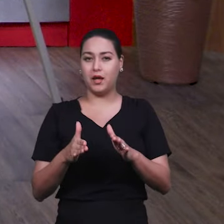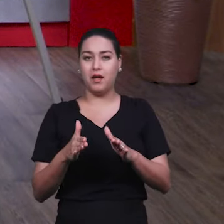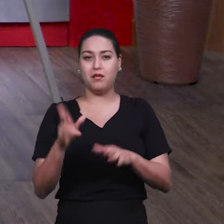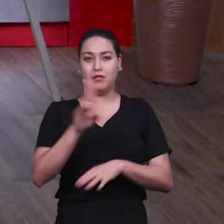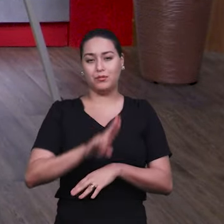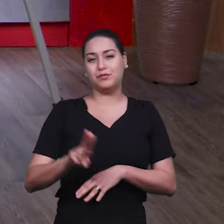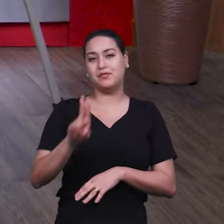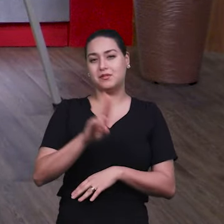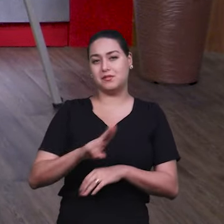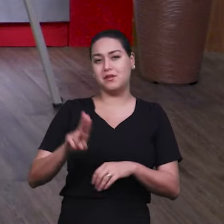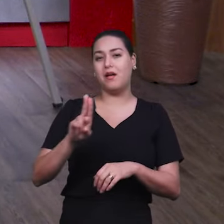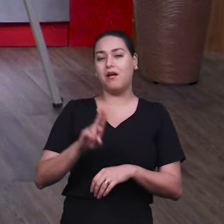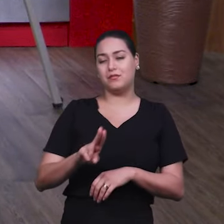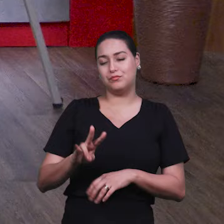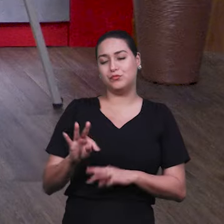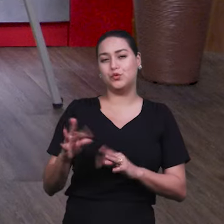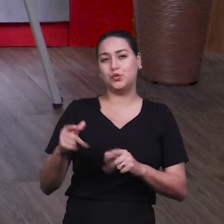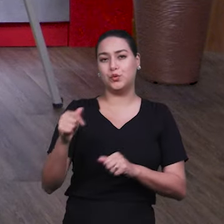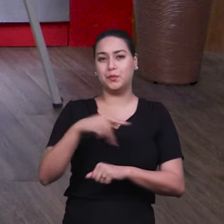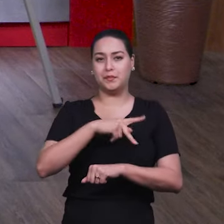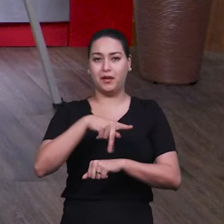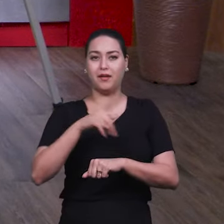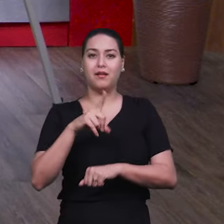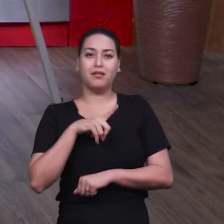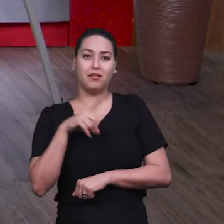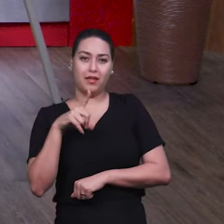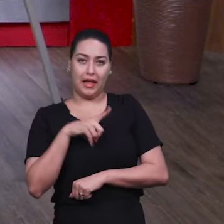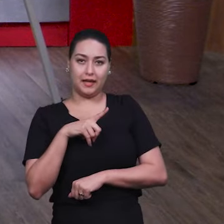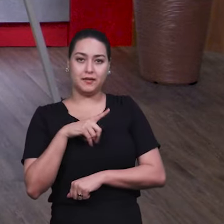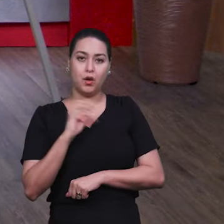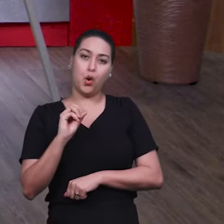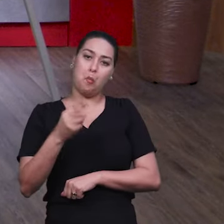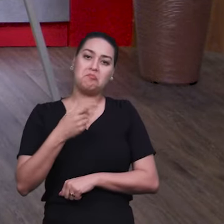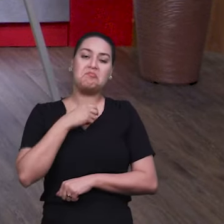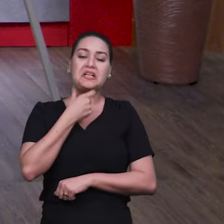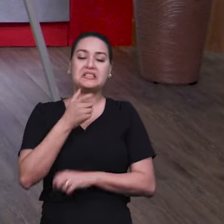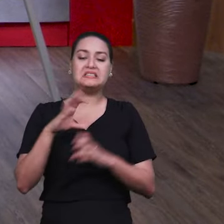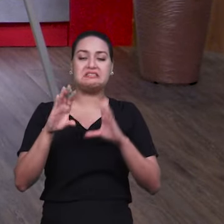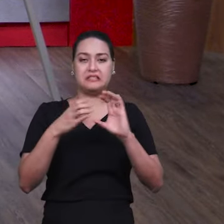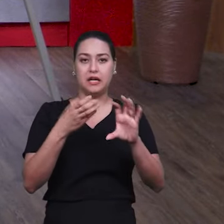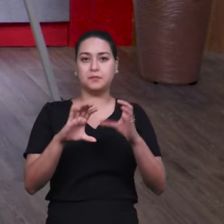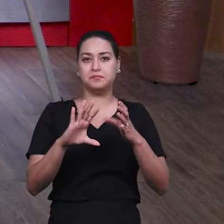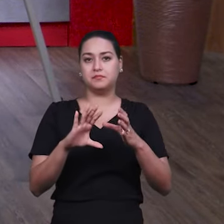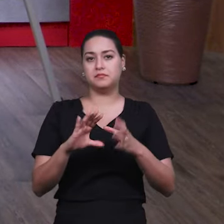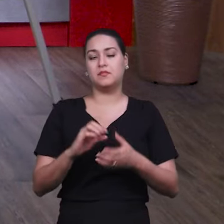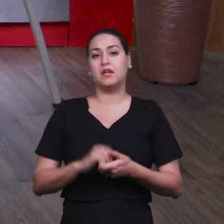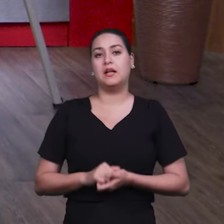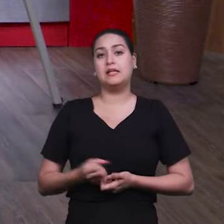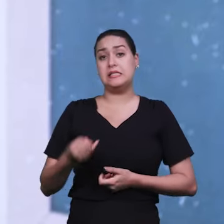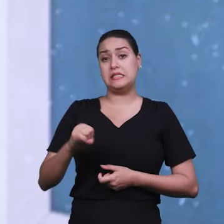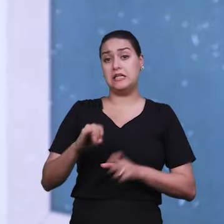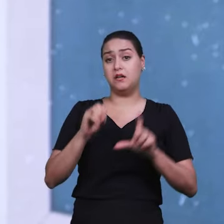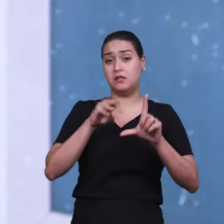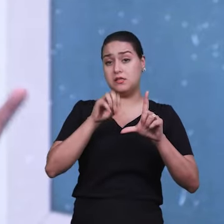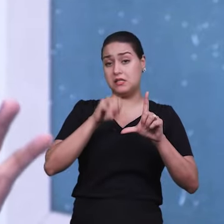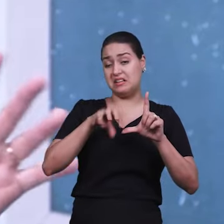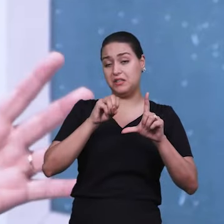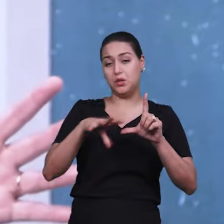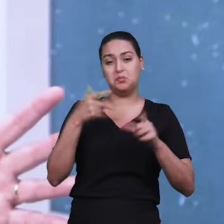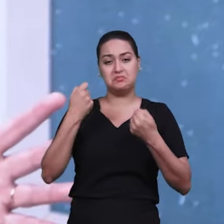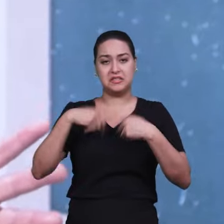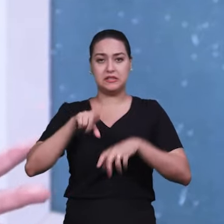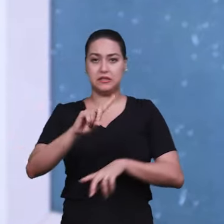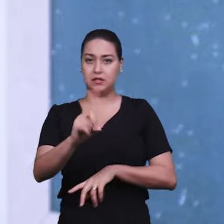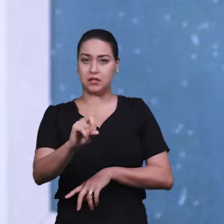tem feito assim. Isso para ser bacharel em instrumento ou canto lírico, entendeu? Muito Se for licenciatura, já não precisa. Algumas